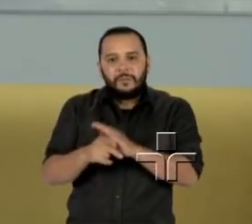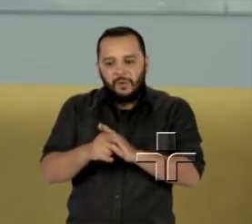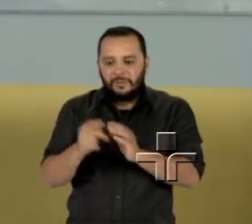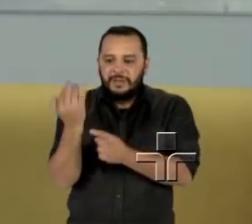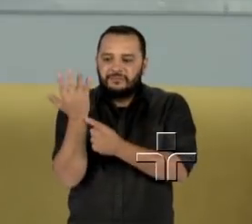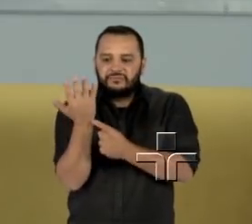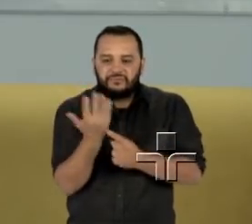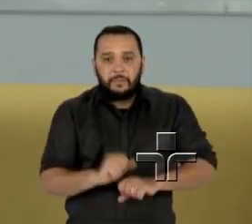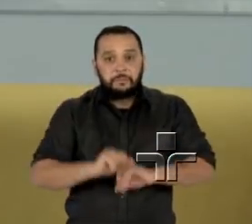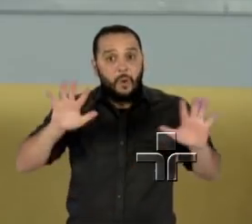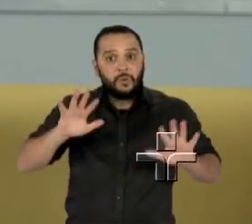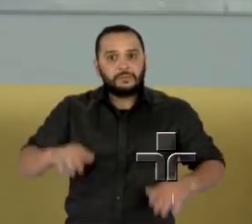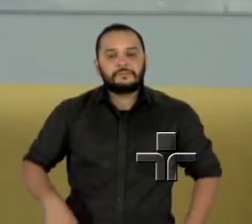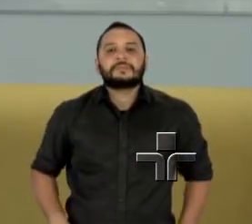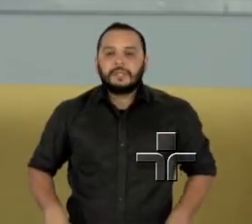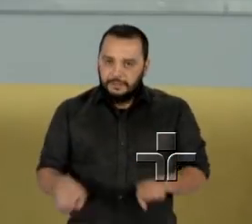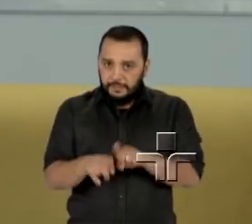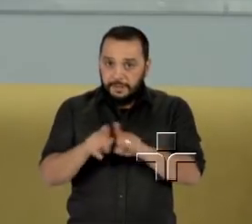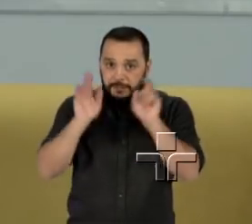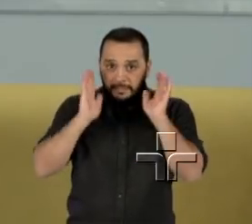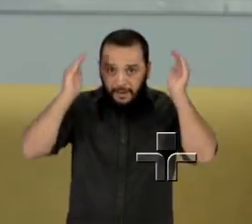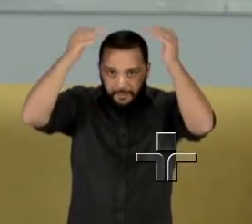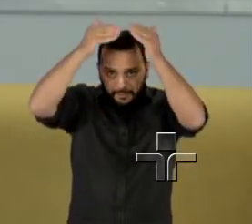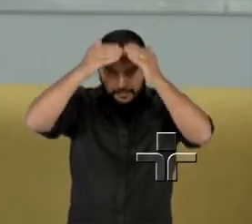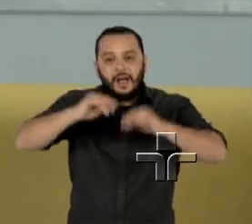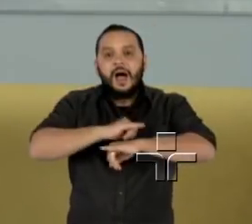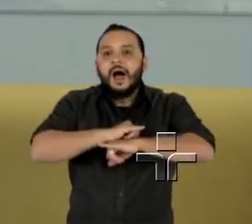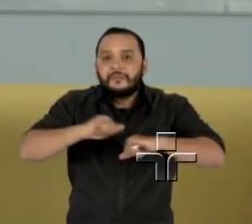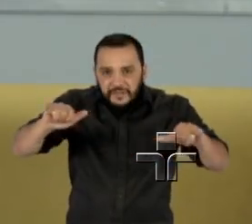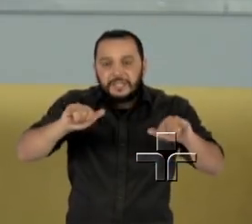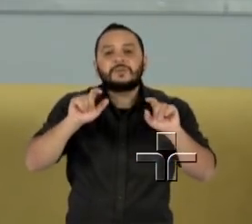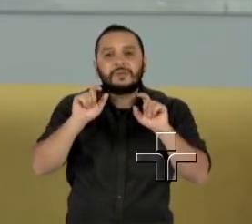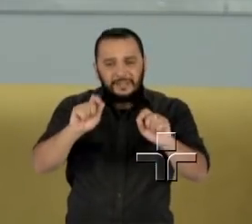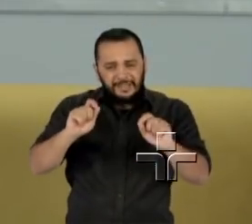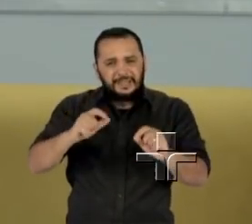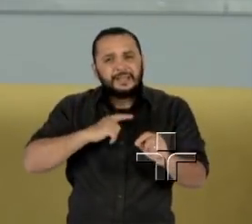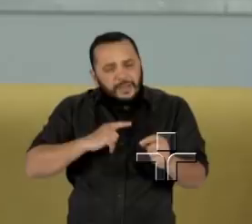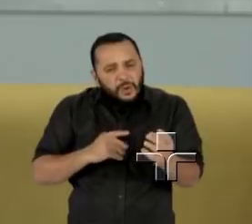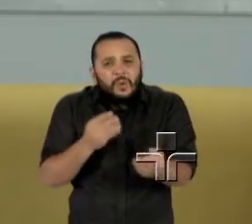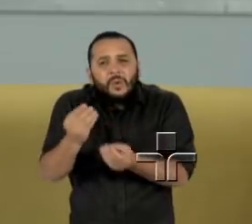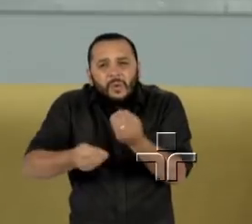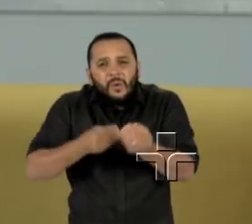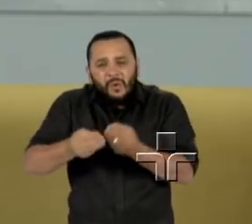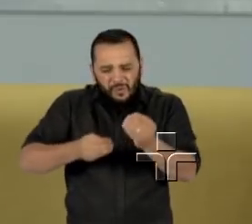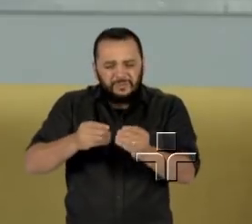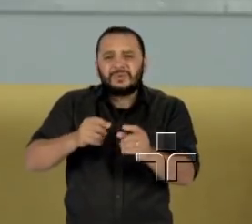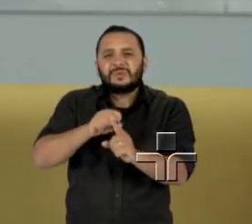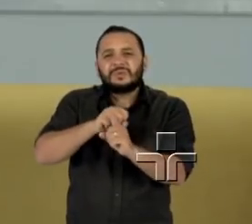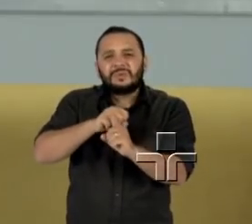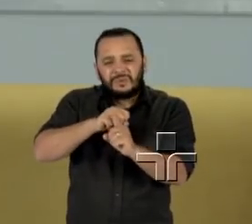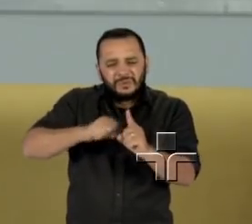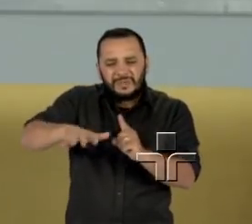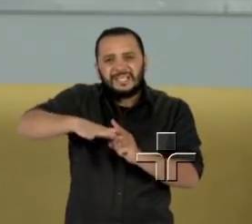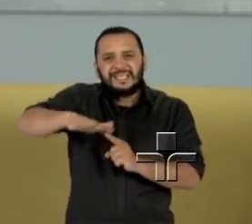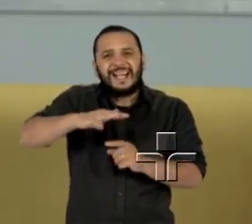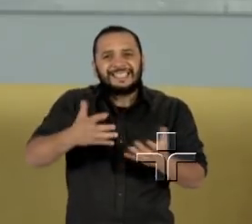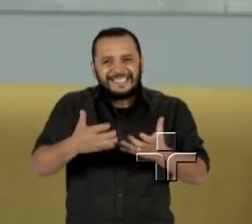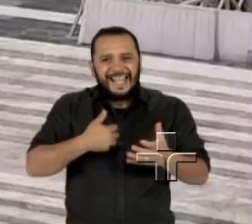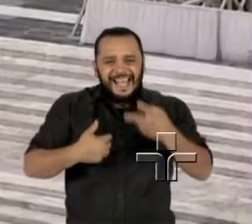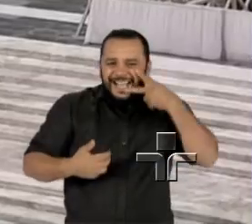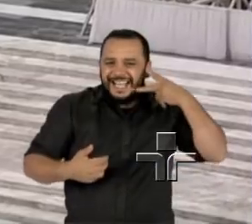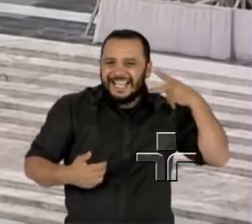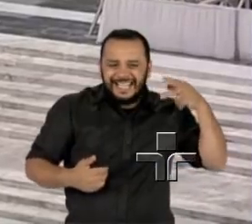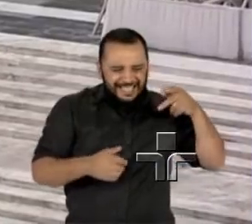Amazônia, o Papa Francisco diz que sociedade deveria se livrar do desejo de domesticar os povos originais.